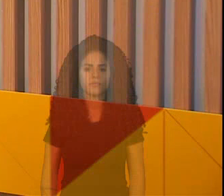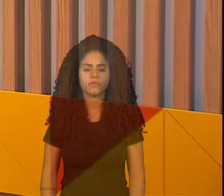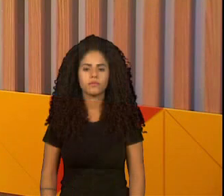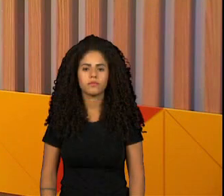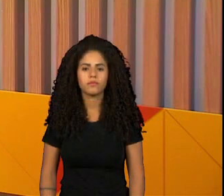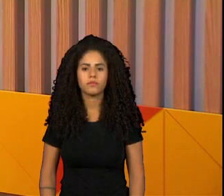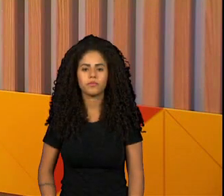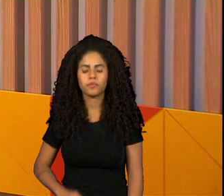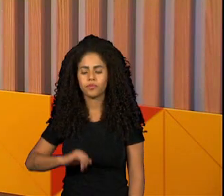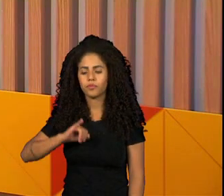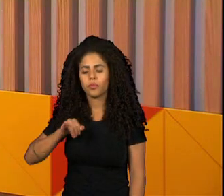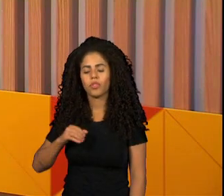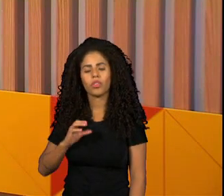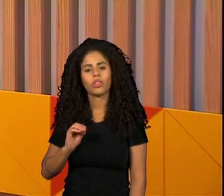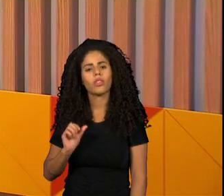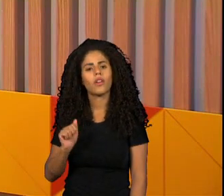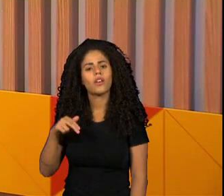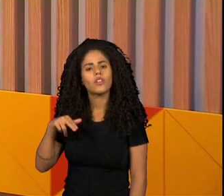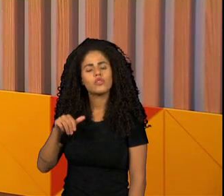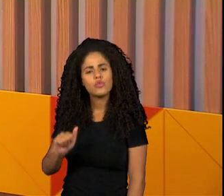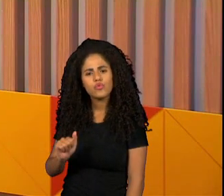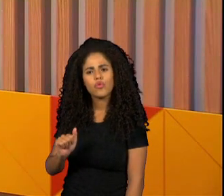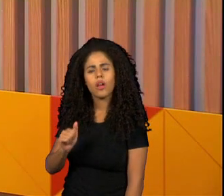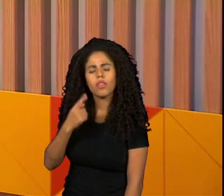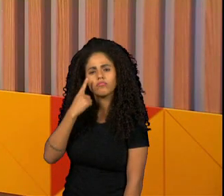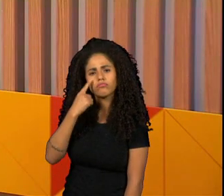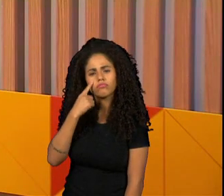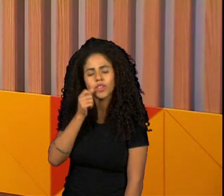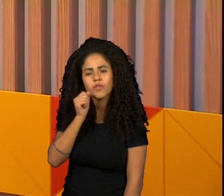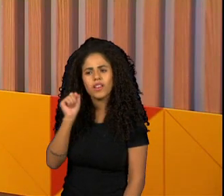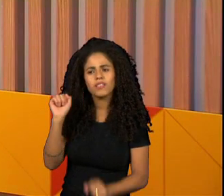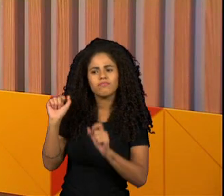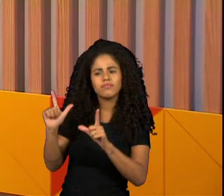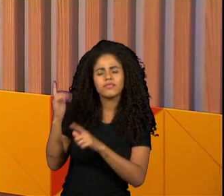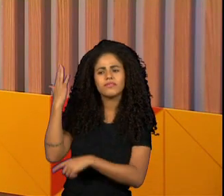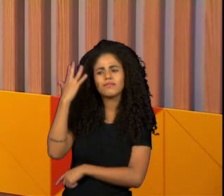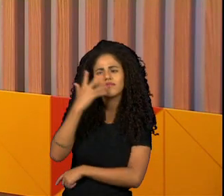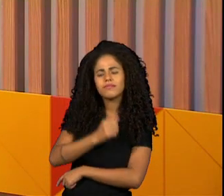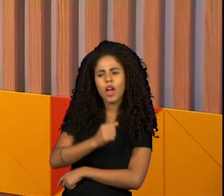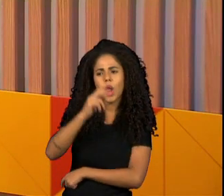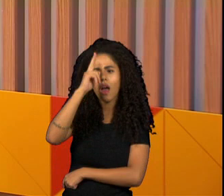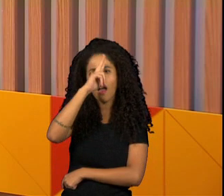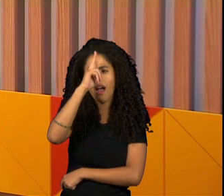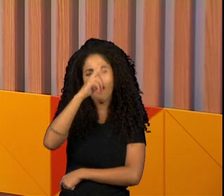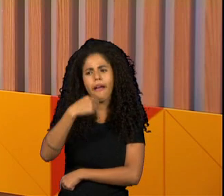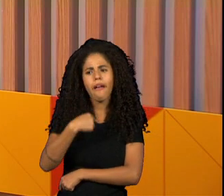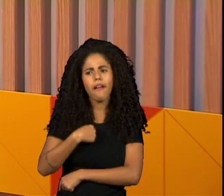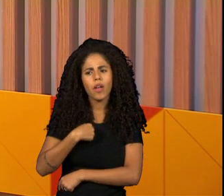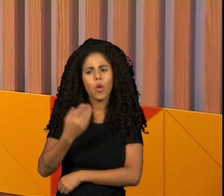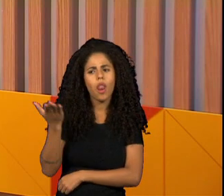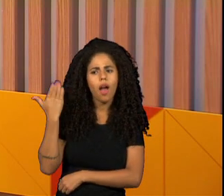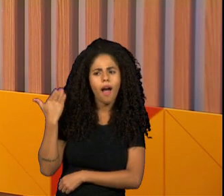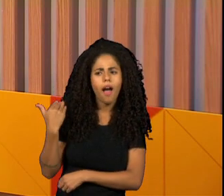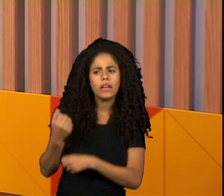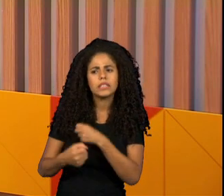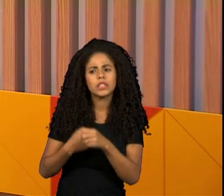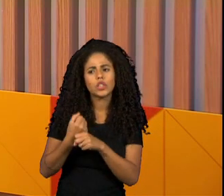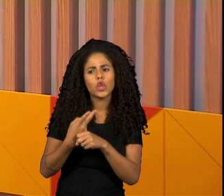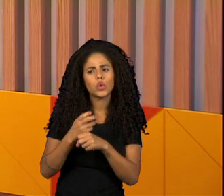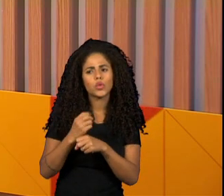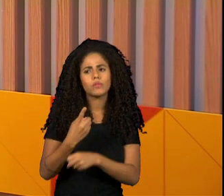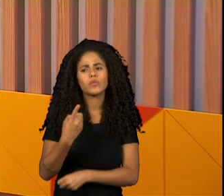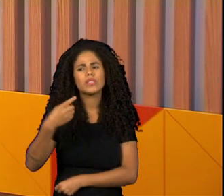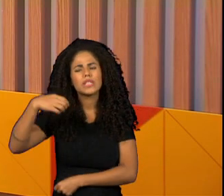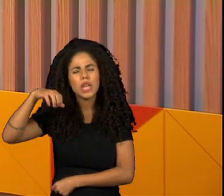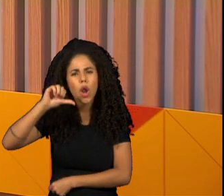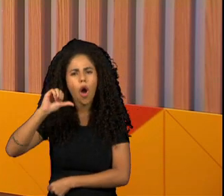Joana, depois dessa reportagem com imagens belíssimas, eu me lembrei justamente de 2019, quando o presidente do Banco do